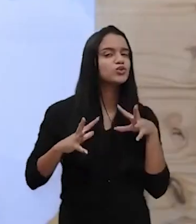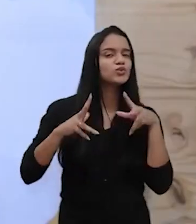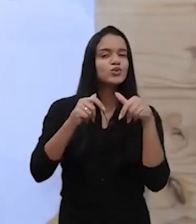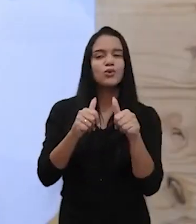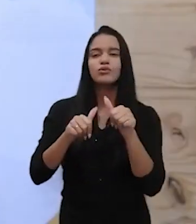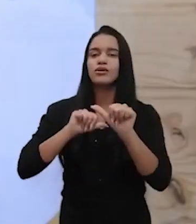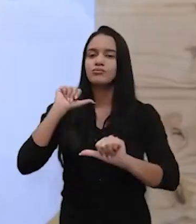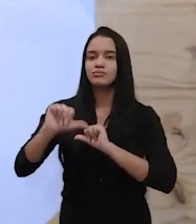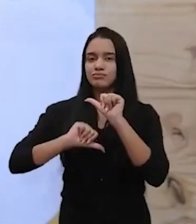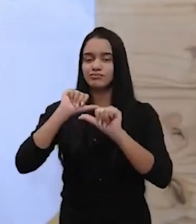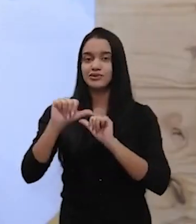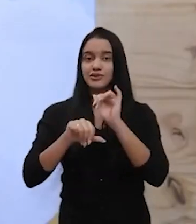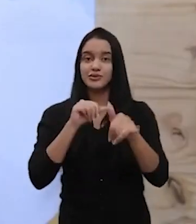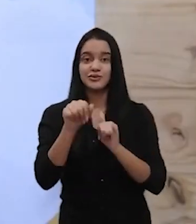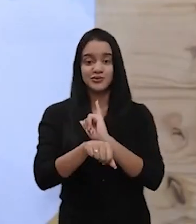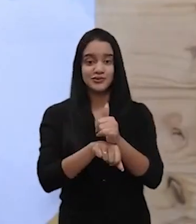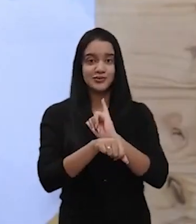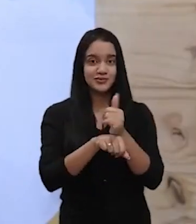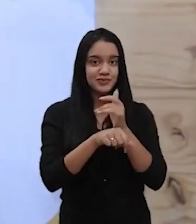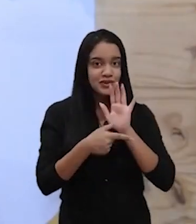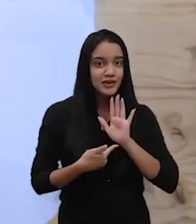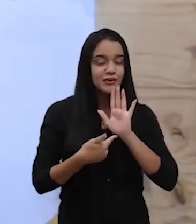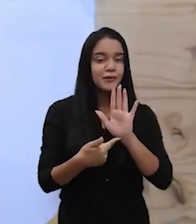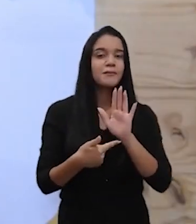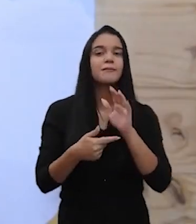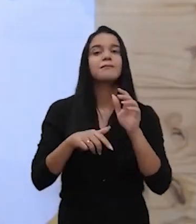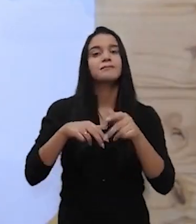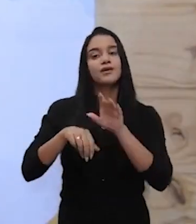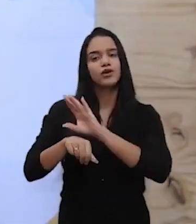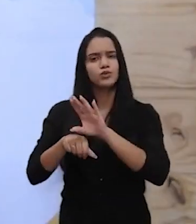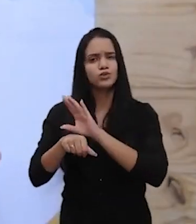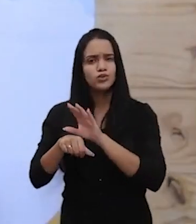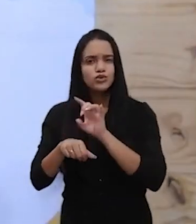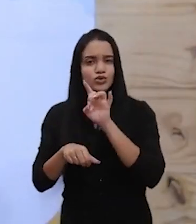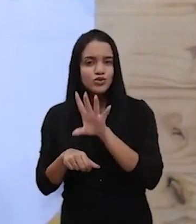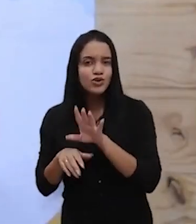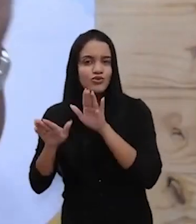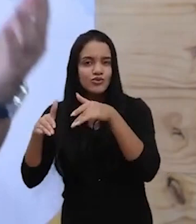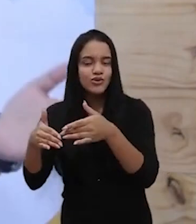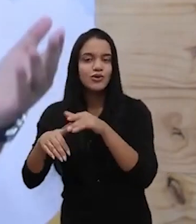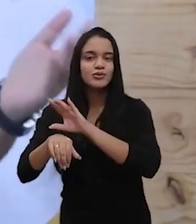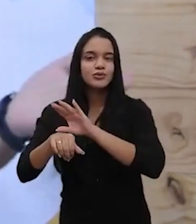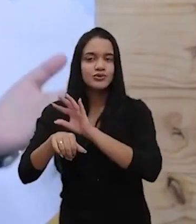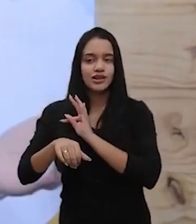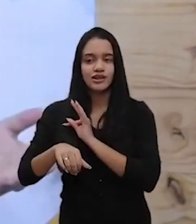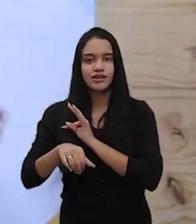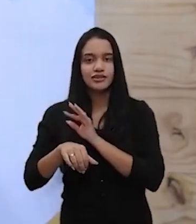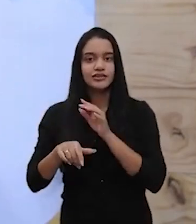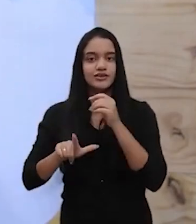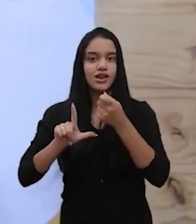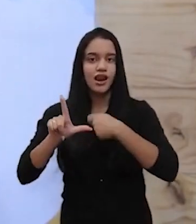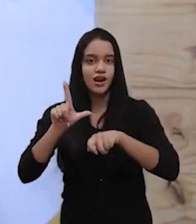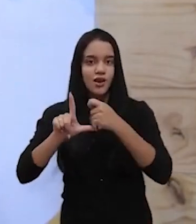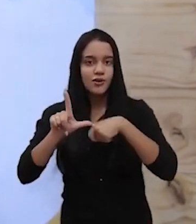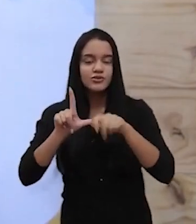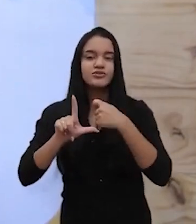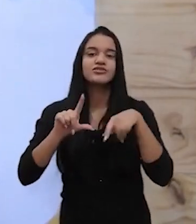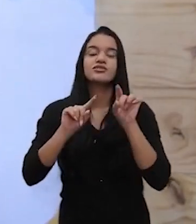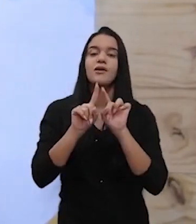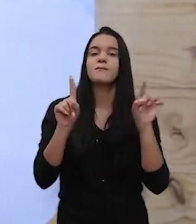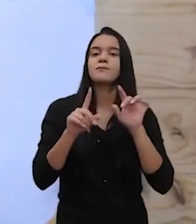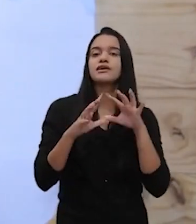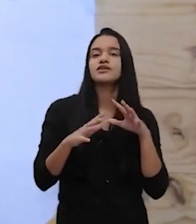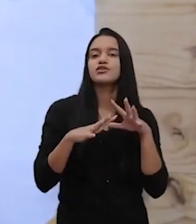atualizações que o canal vem oferecendo para o curso, não só o Técnico em Logística, como todos os outros cursos que competem lá